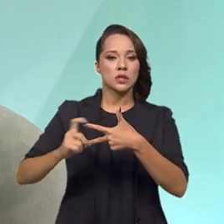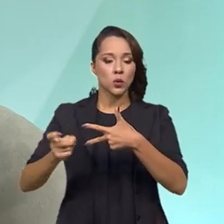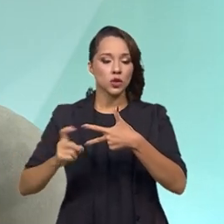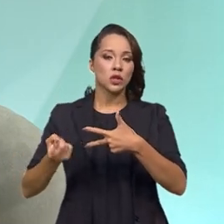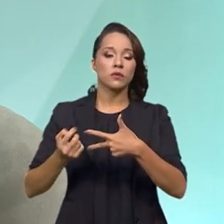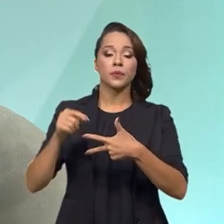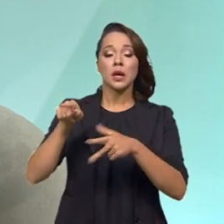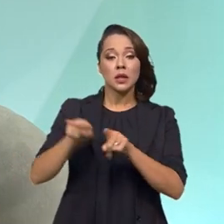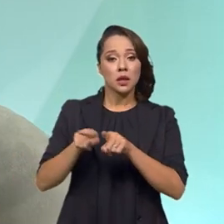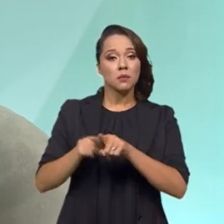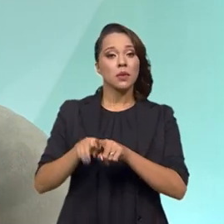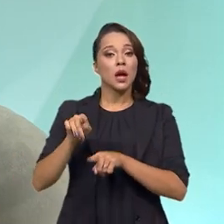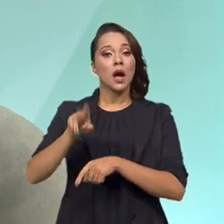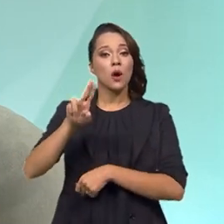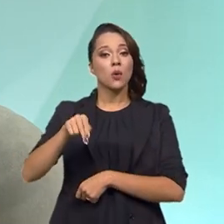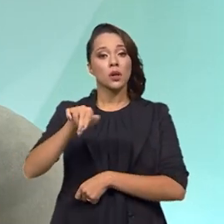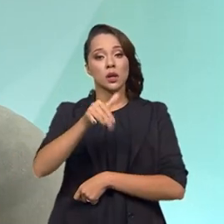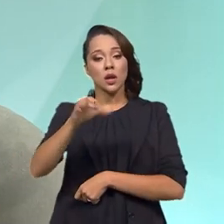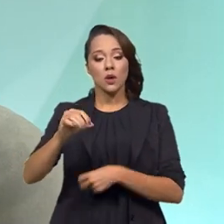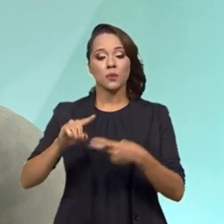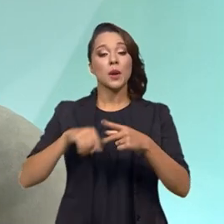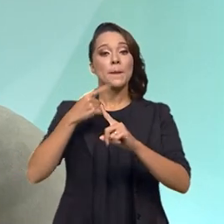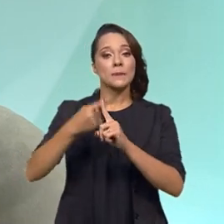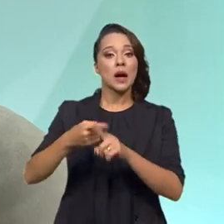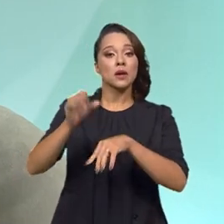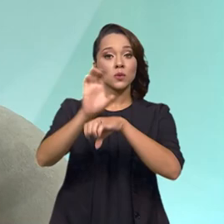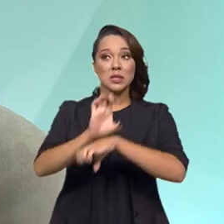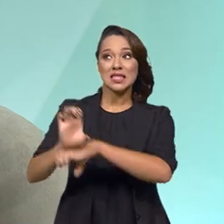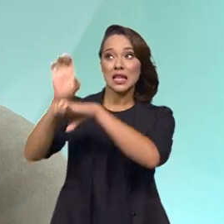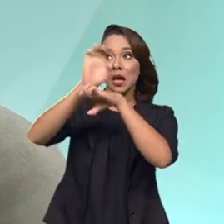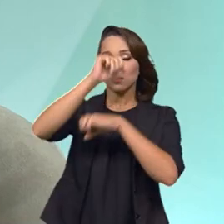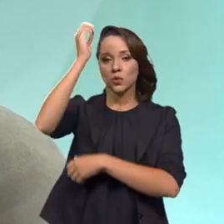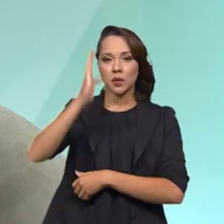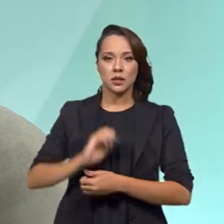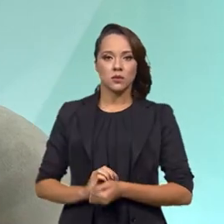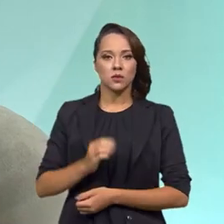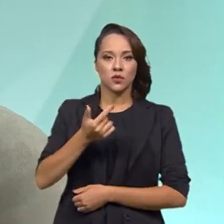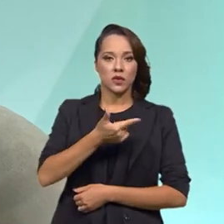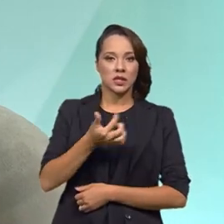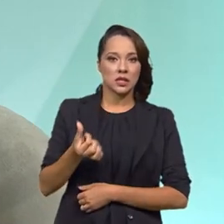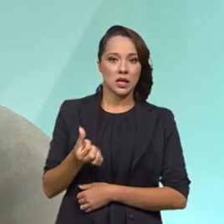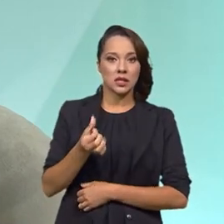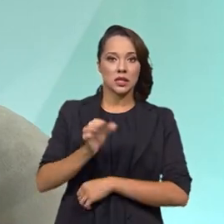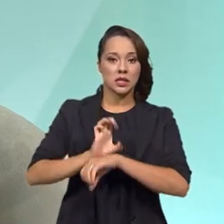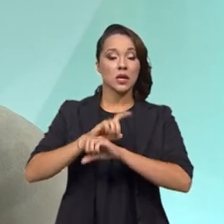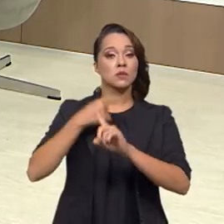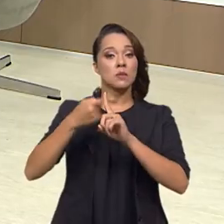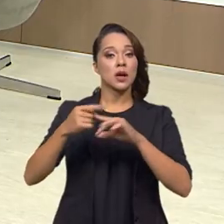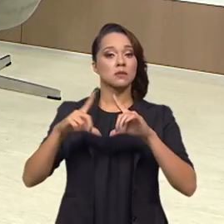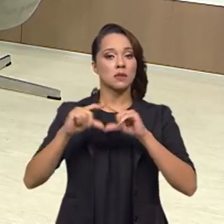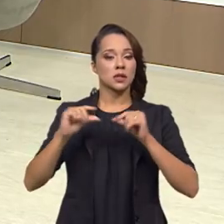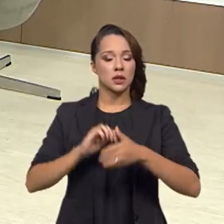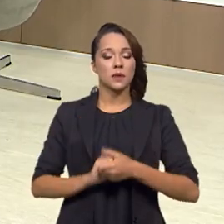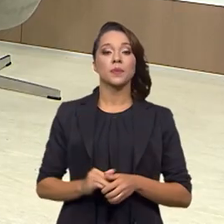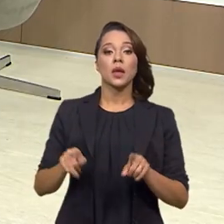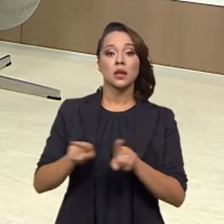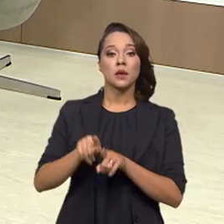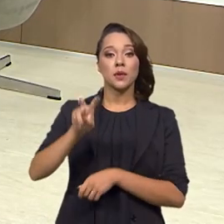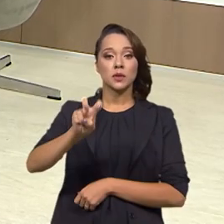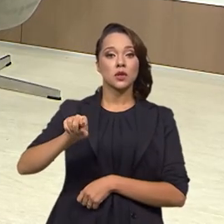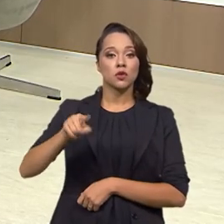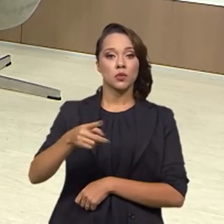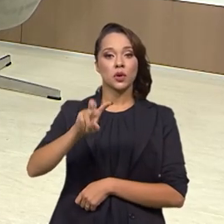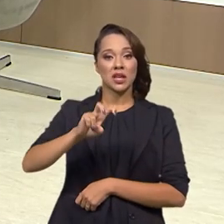também não só a União, como os estados brasileiros, os 26 estados e o Distrito Federal, e também os 5